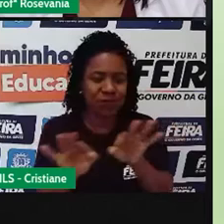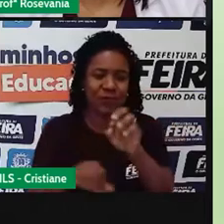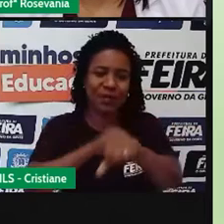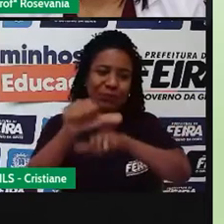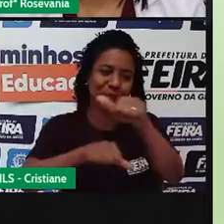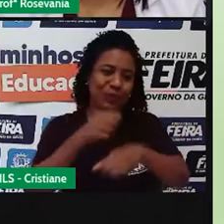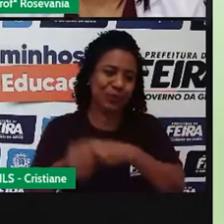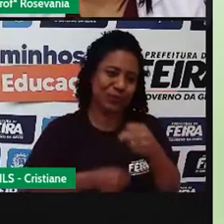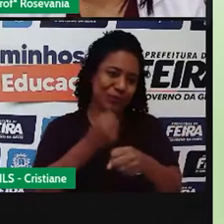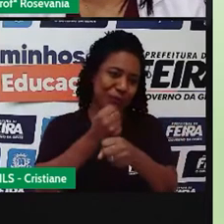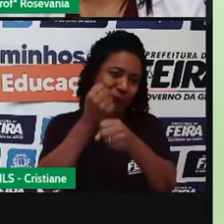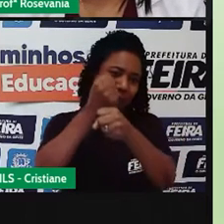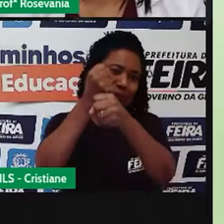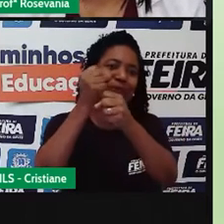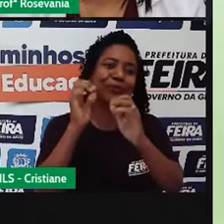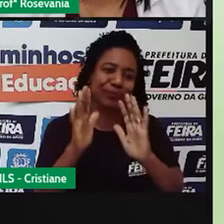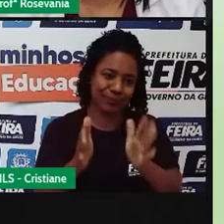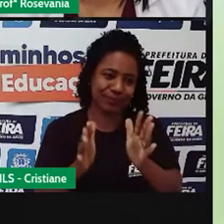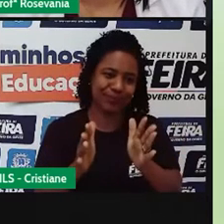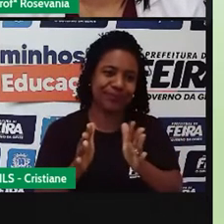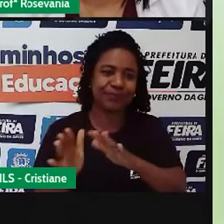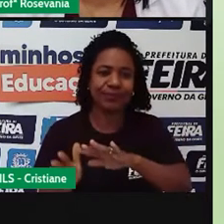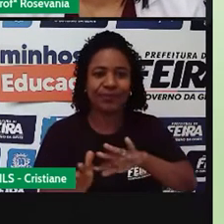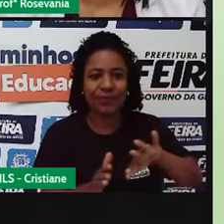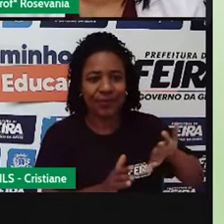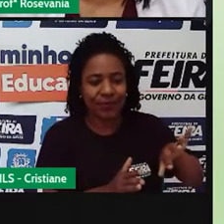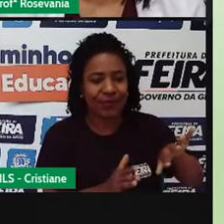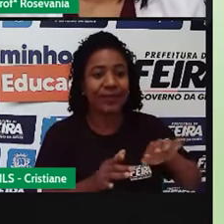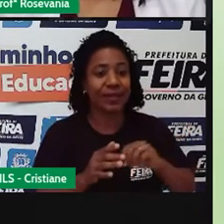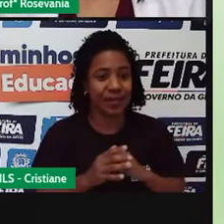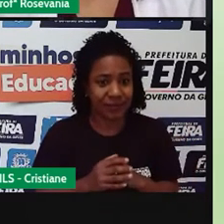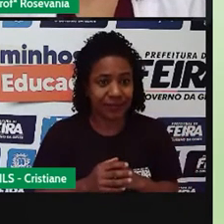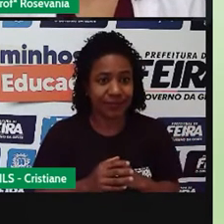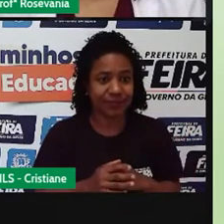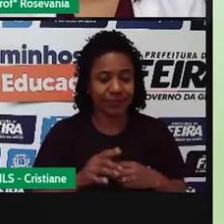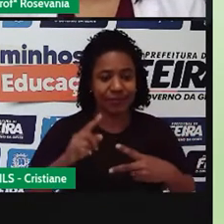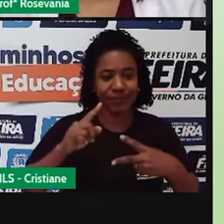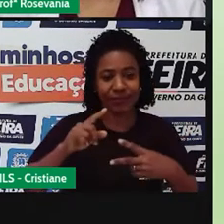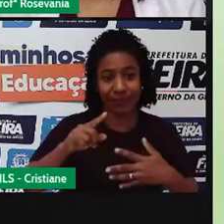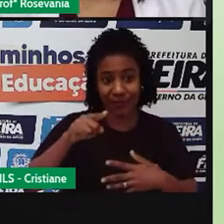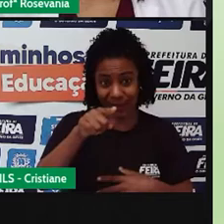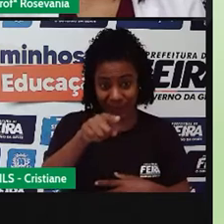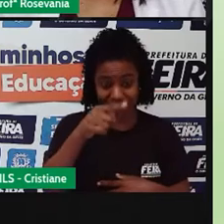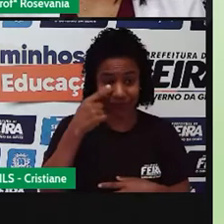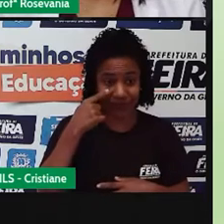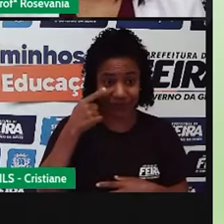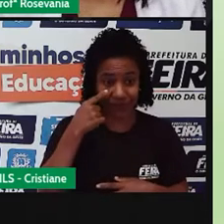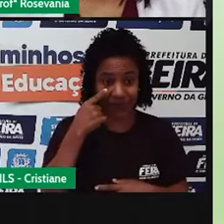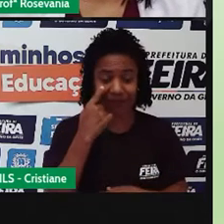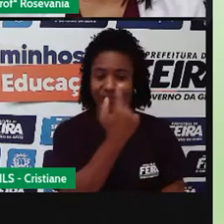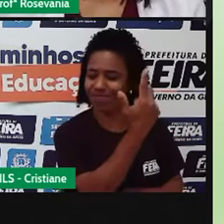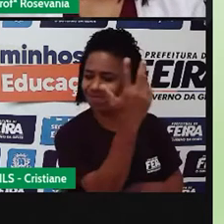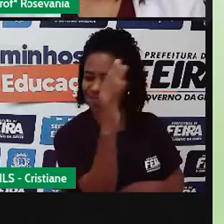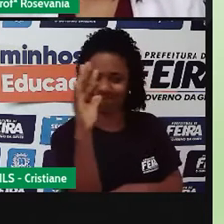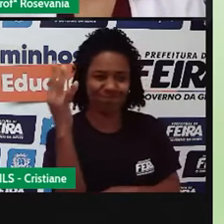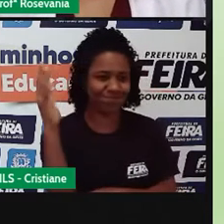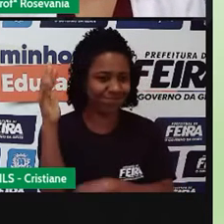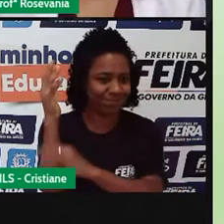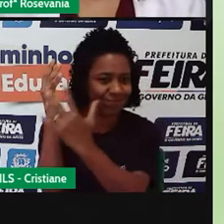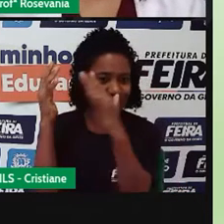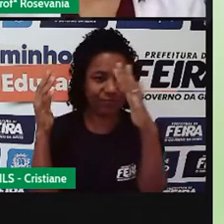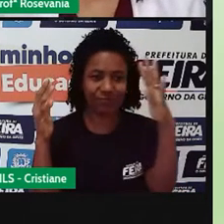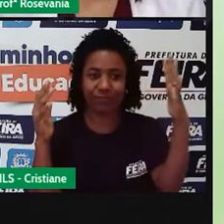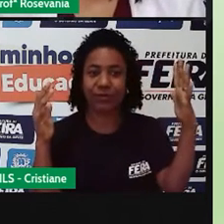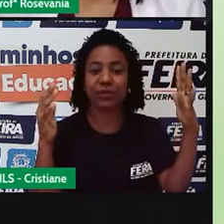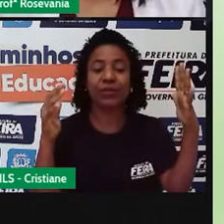gente tem uma, né, uma importante vegetação, que hoje, né, o mundo inteiro tem os olhos, né,